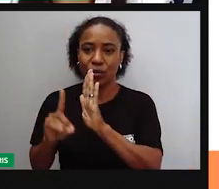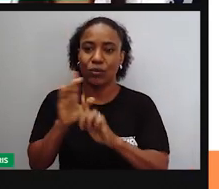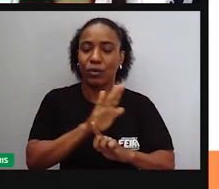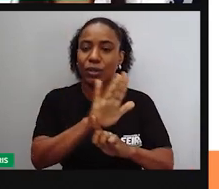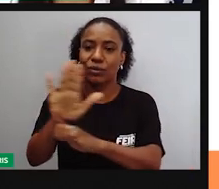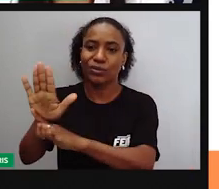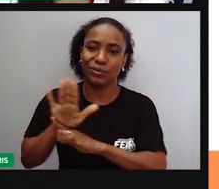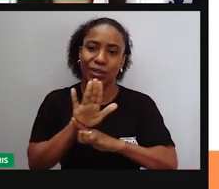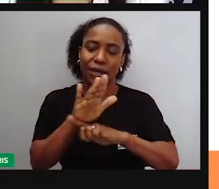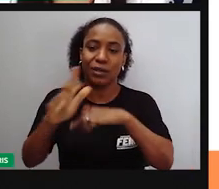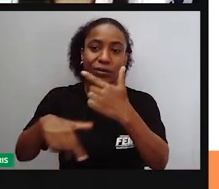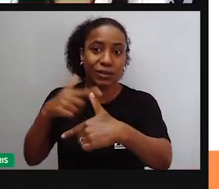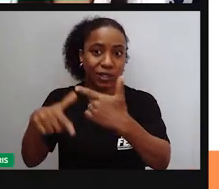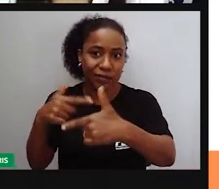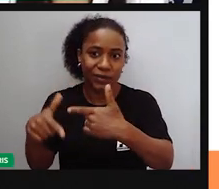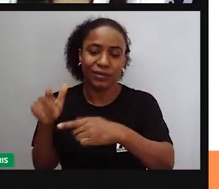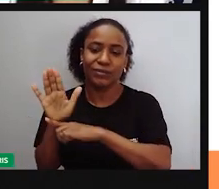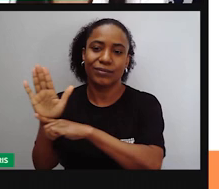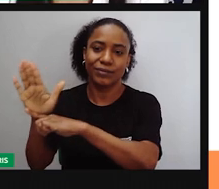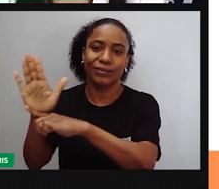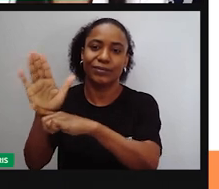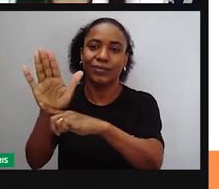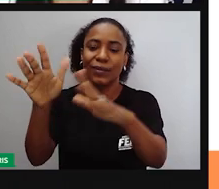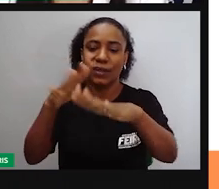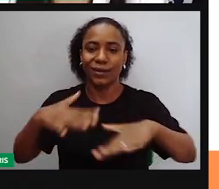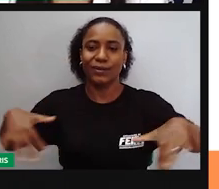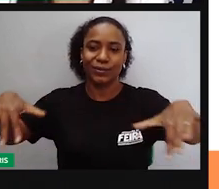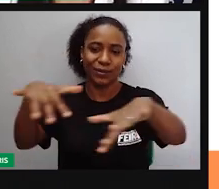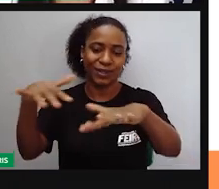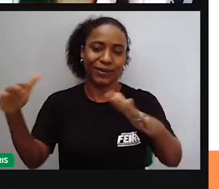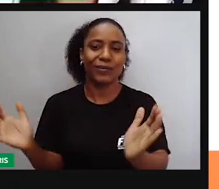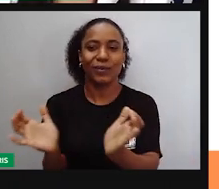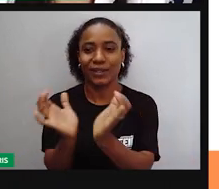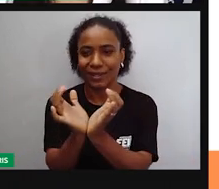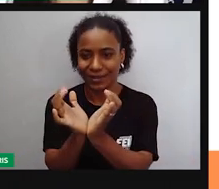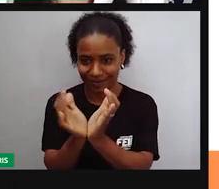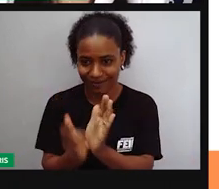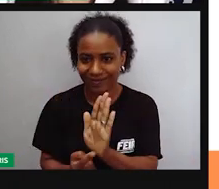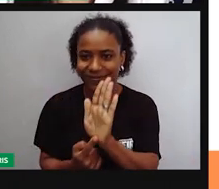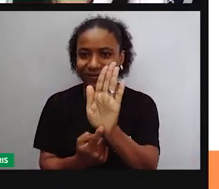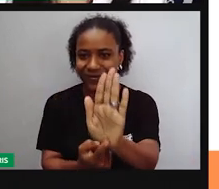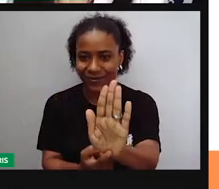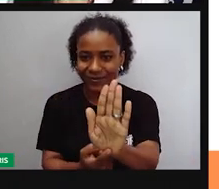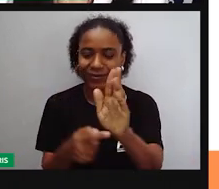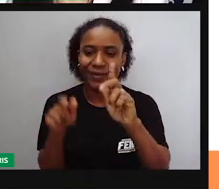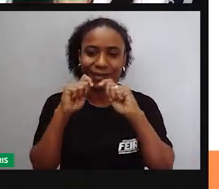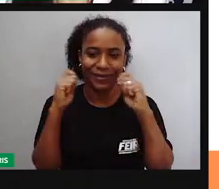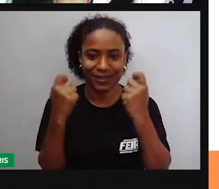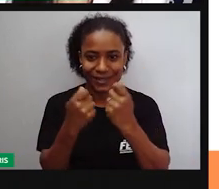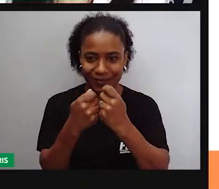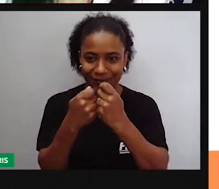serviços prestados à comunidade que está sendo representada por essa associação.